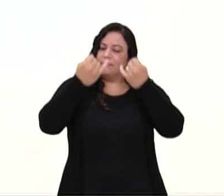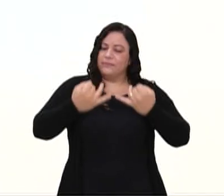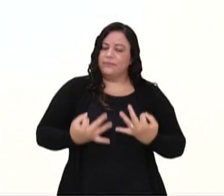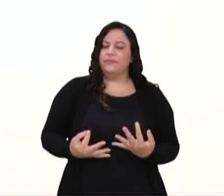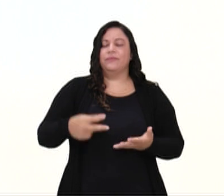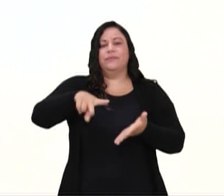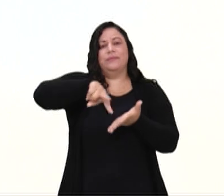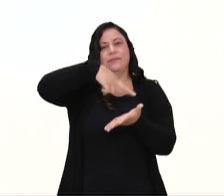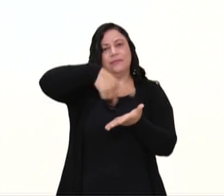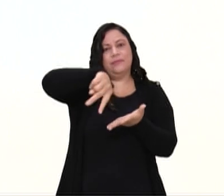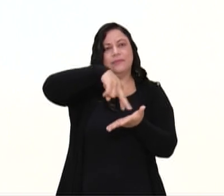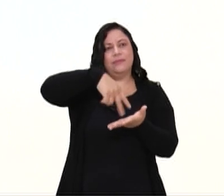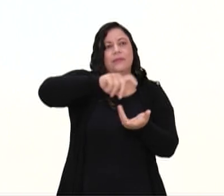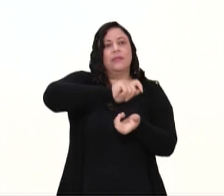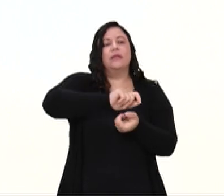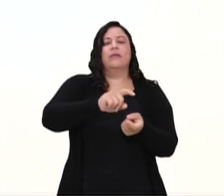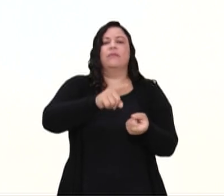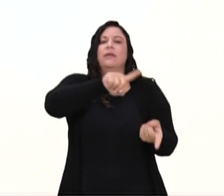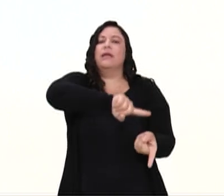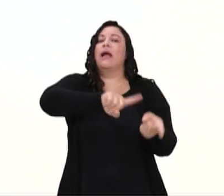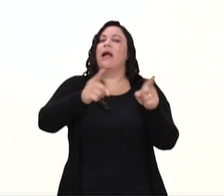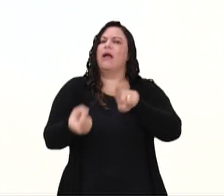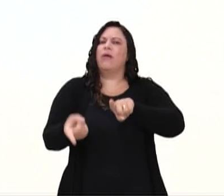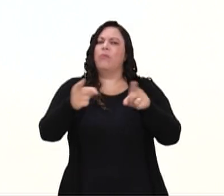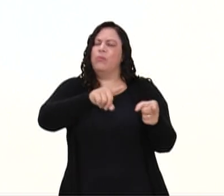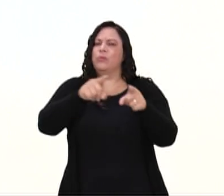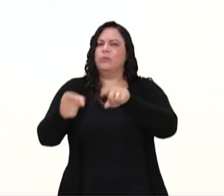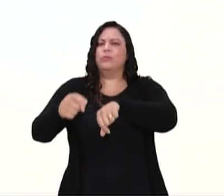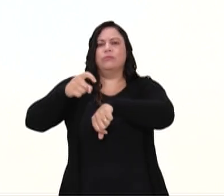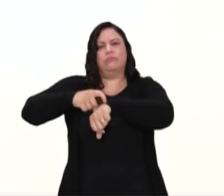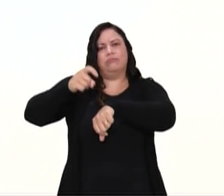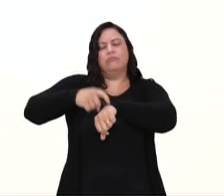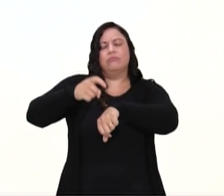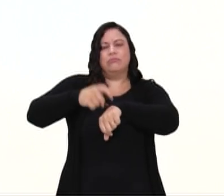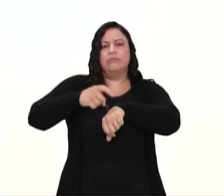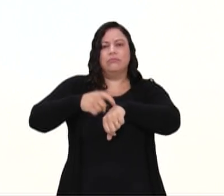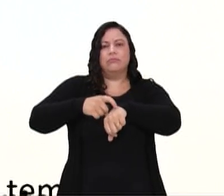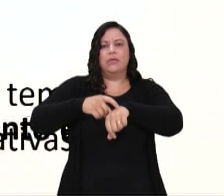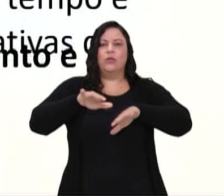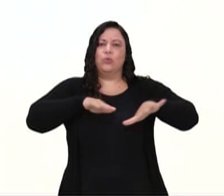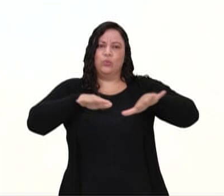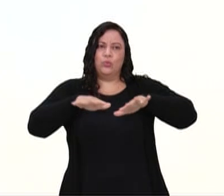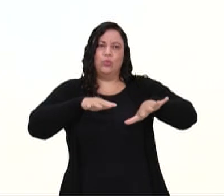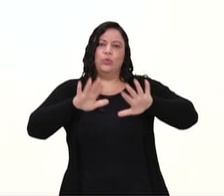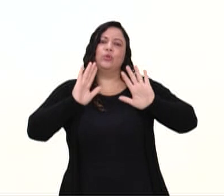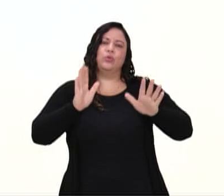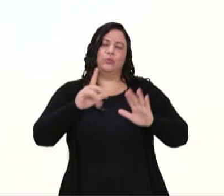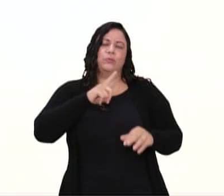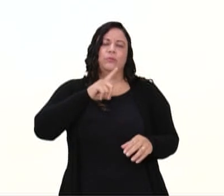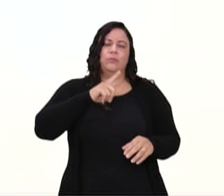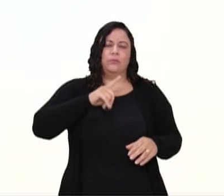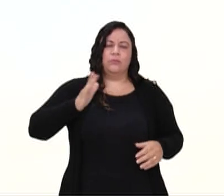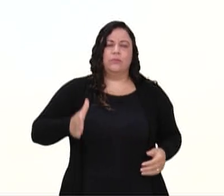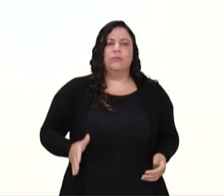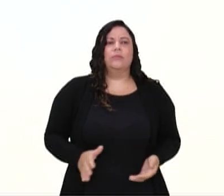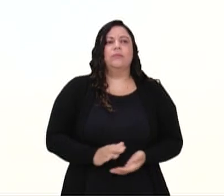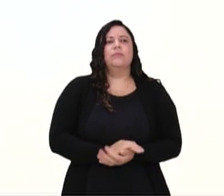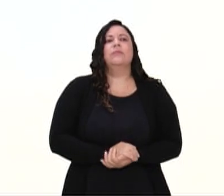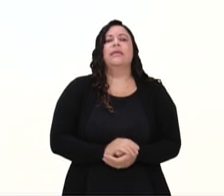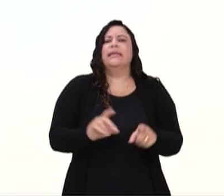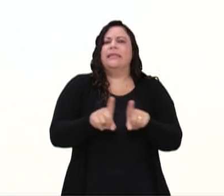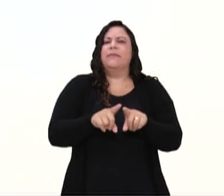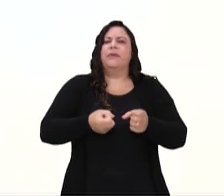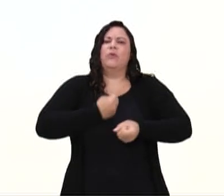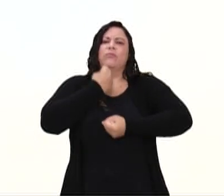é a alternância e variação do tempo dentro de um ritmo pré-estabelecido. E também como meio de